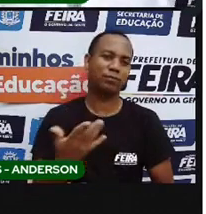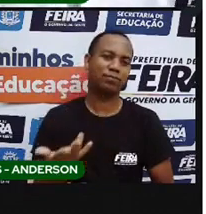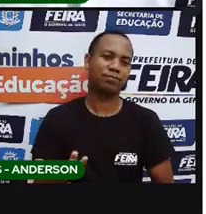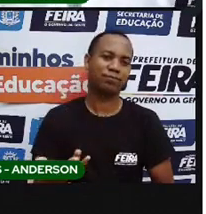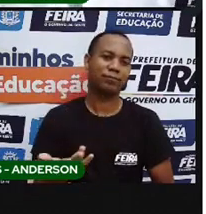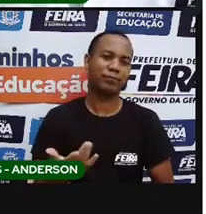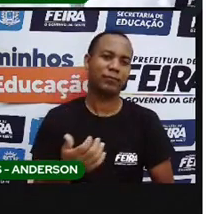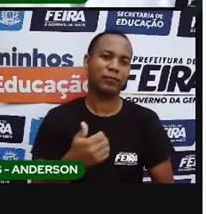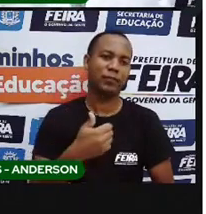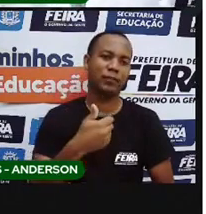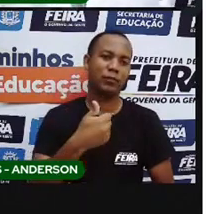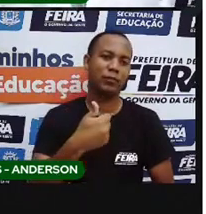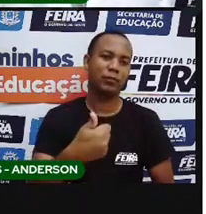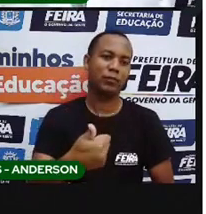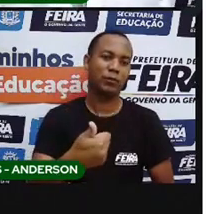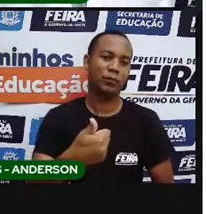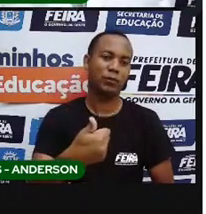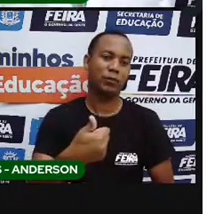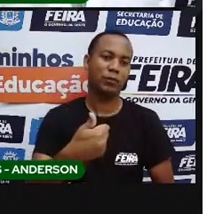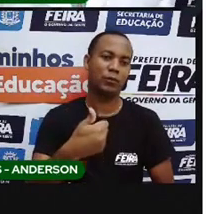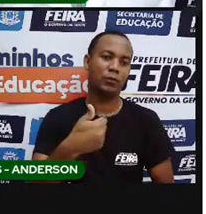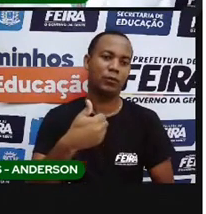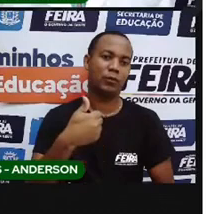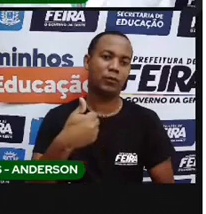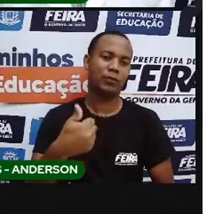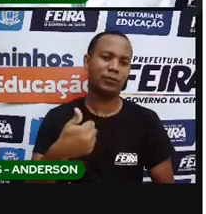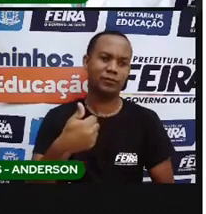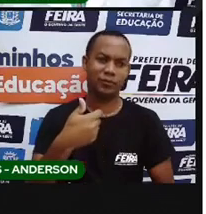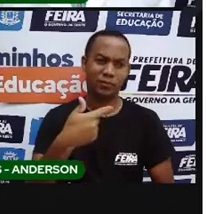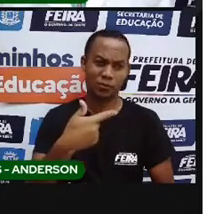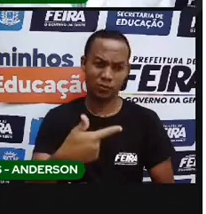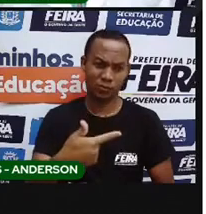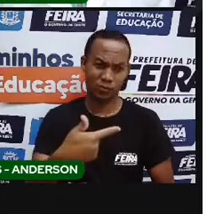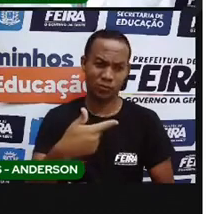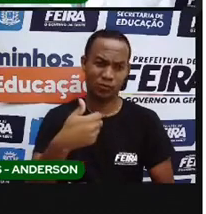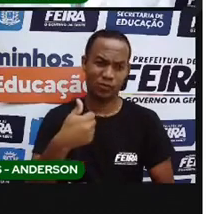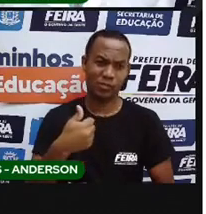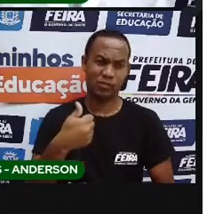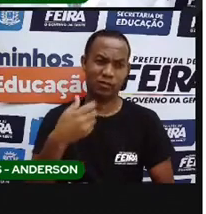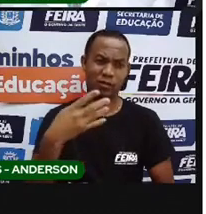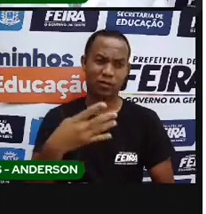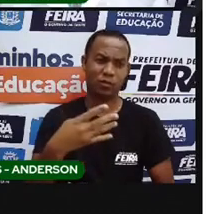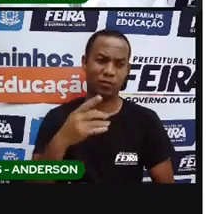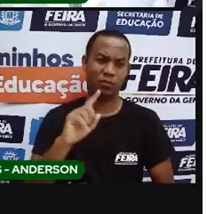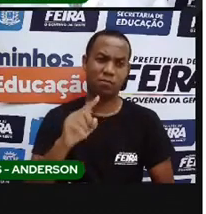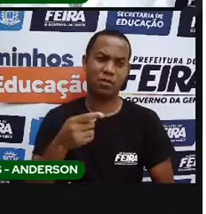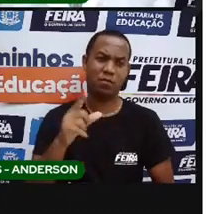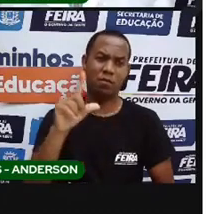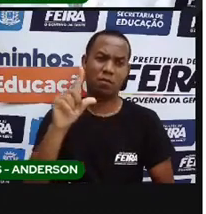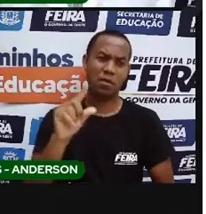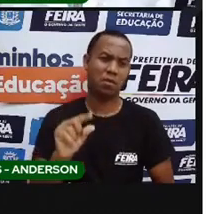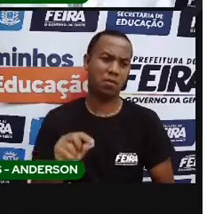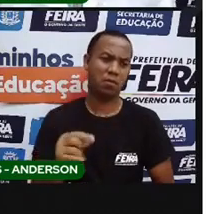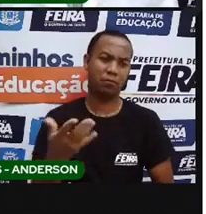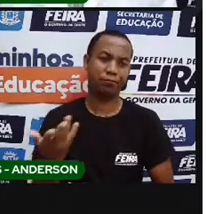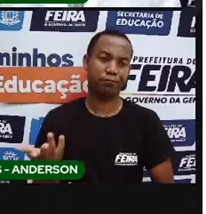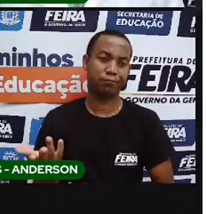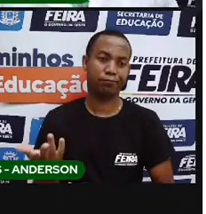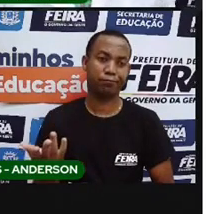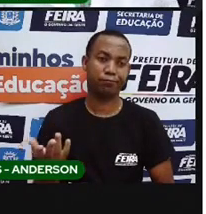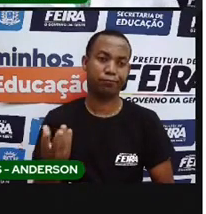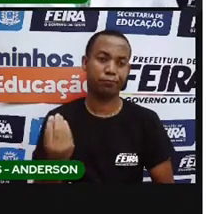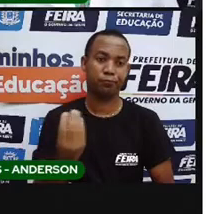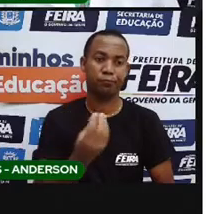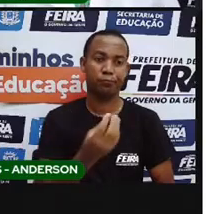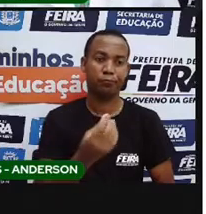maior ou menor do que 214 mil? Menor, né? Ou é maior? 214 mil, gente, é muito menor do que